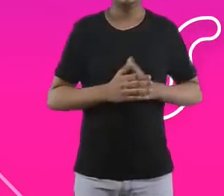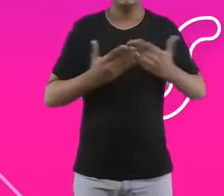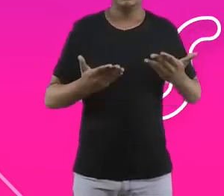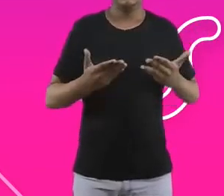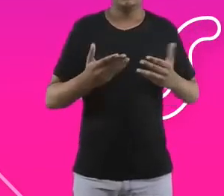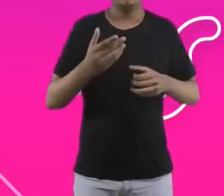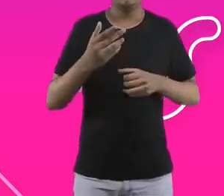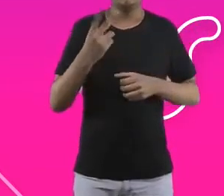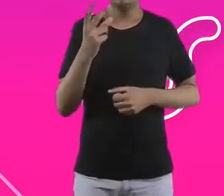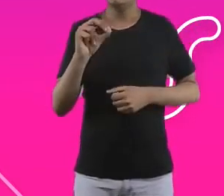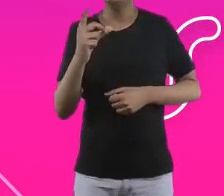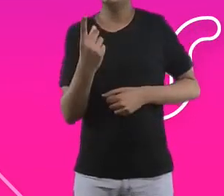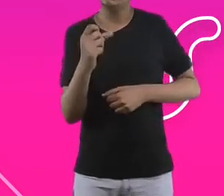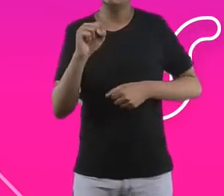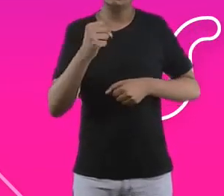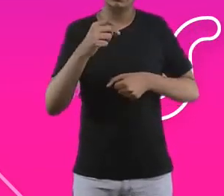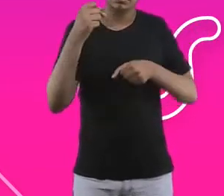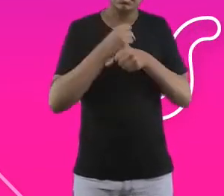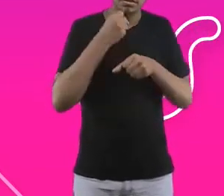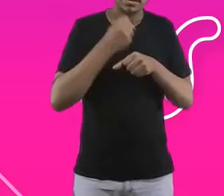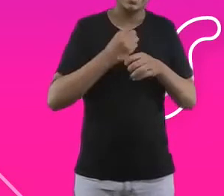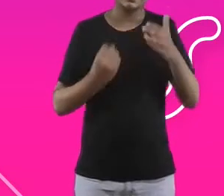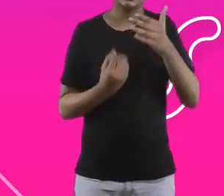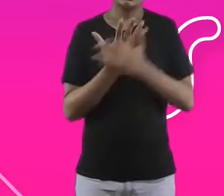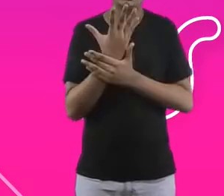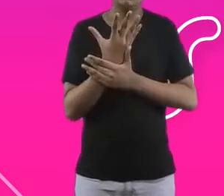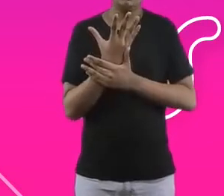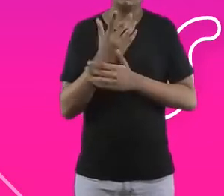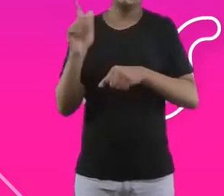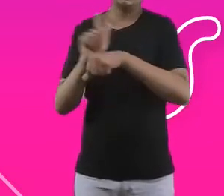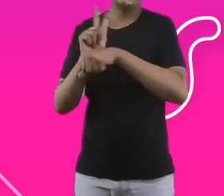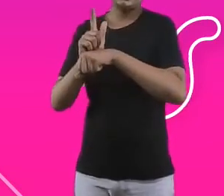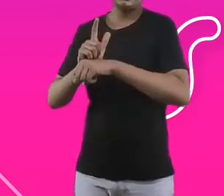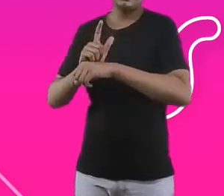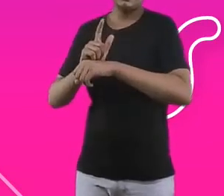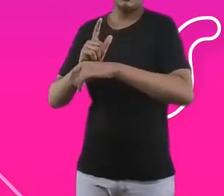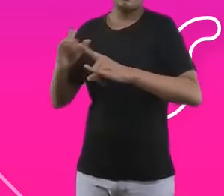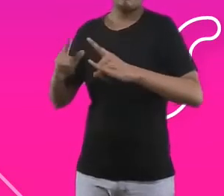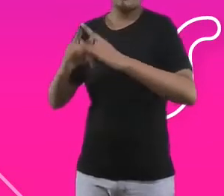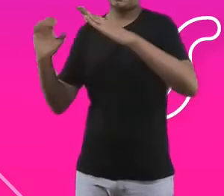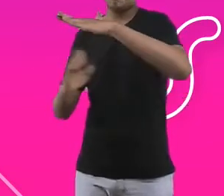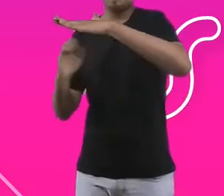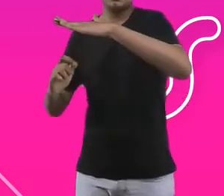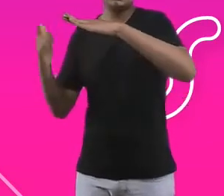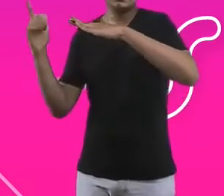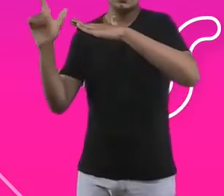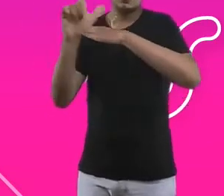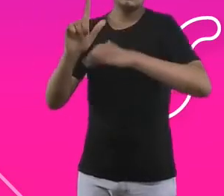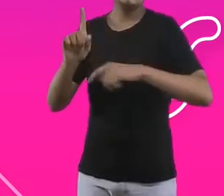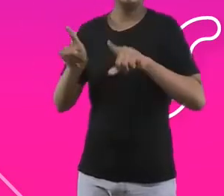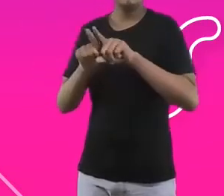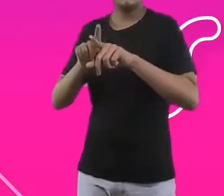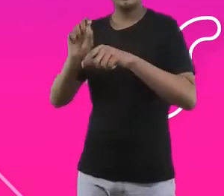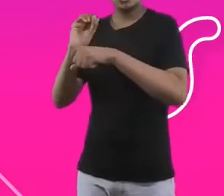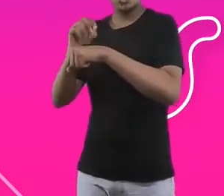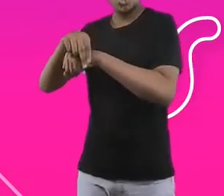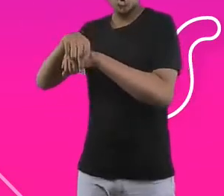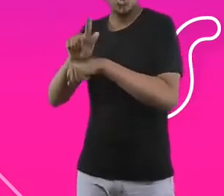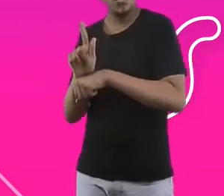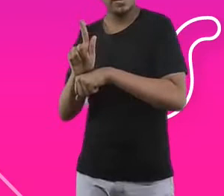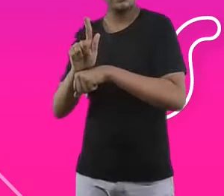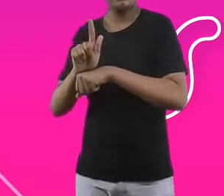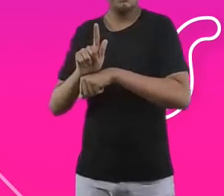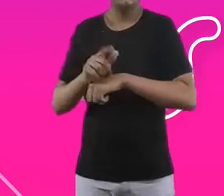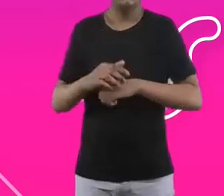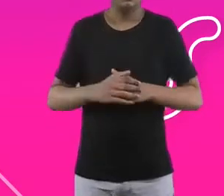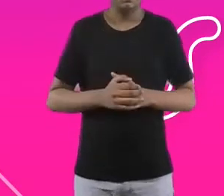da companhia se disponibilizaram para serem voluntários, para entrar nas organizações sociais e levar um pouco do nosso conhecimento. E o VOA surgiu para isso. A